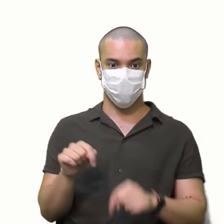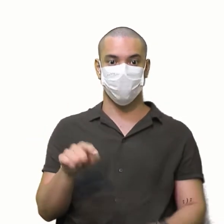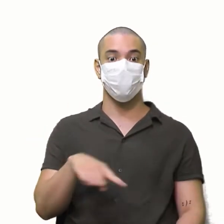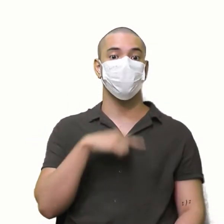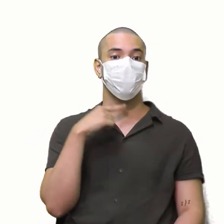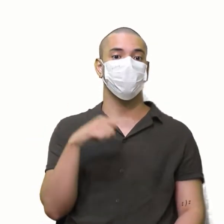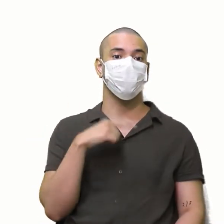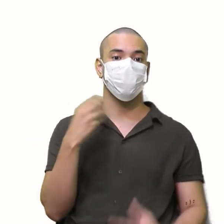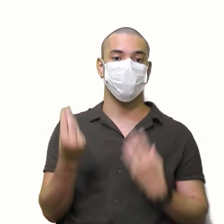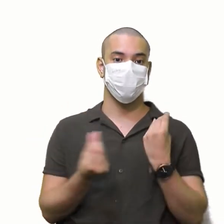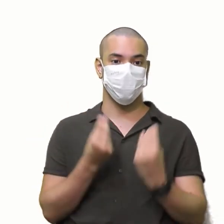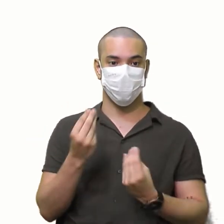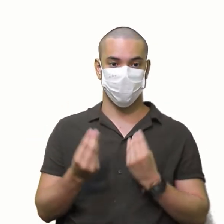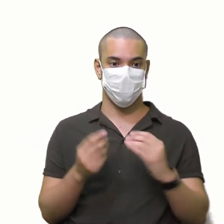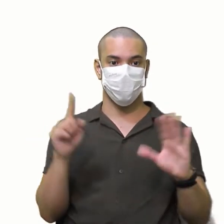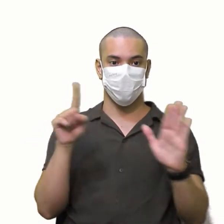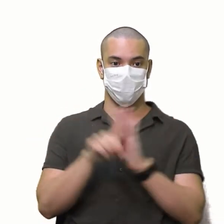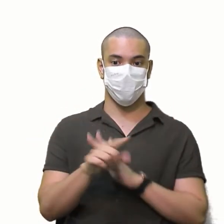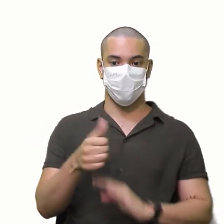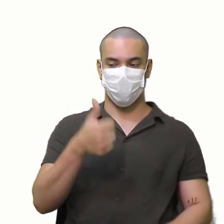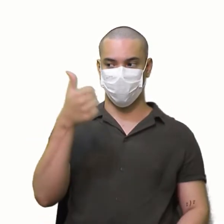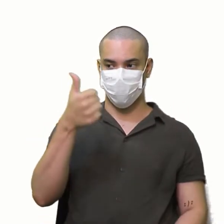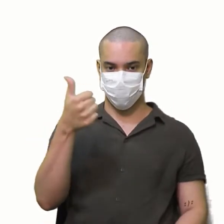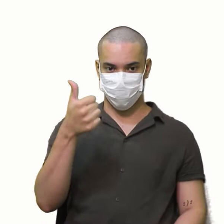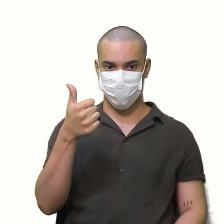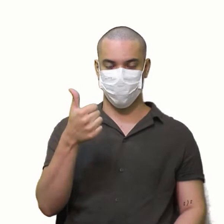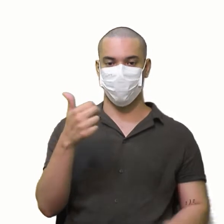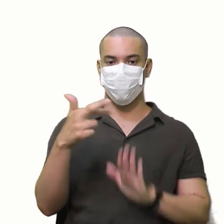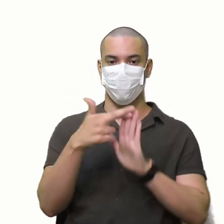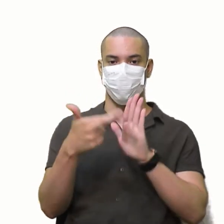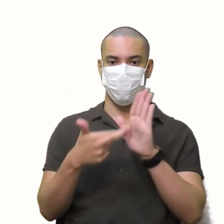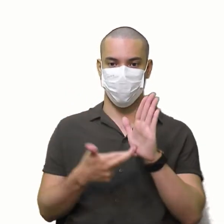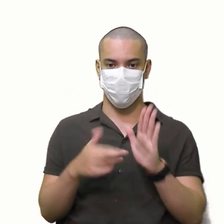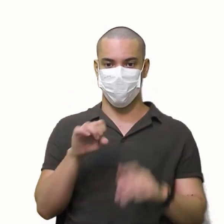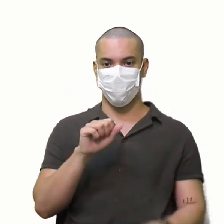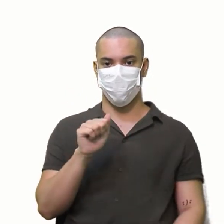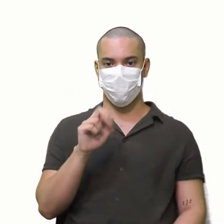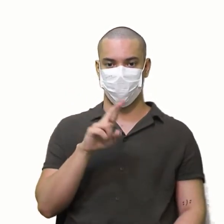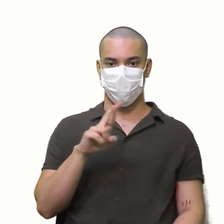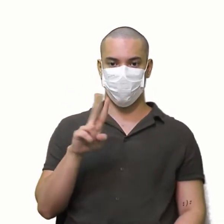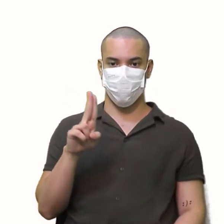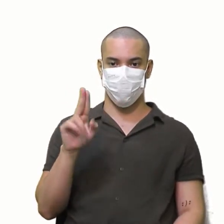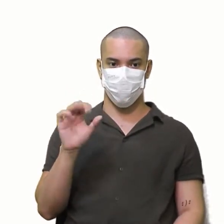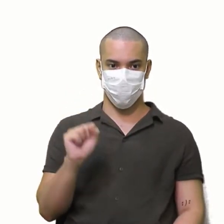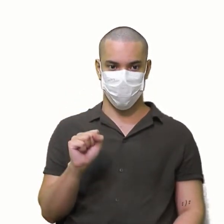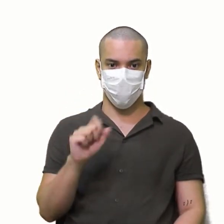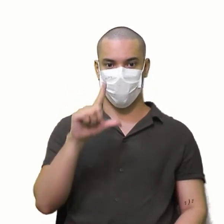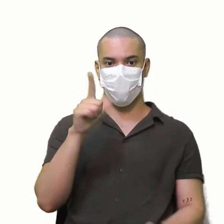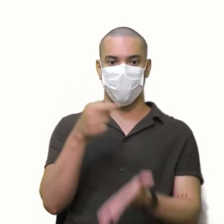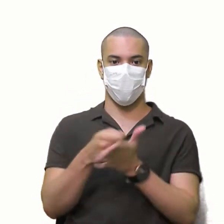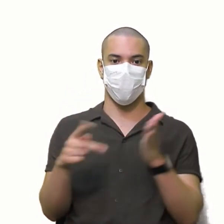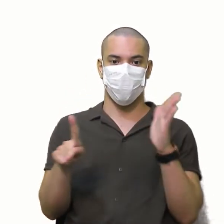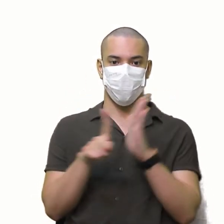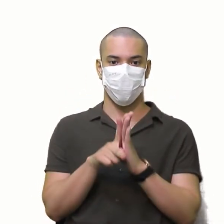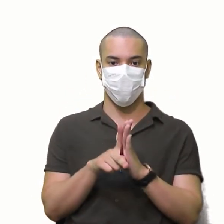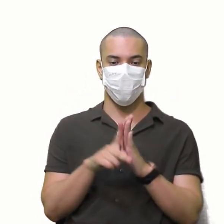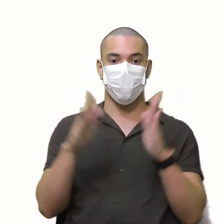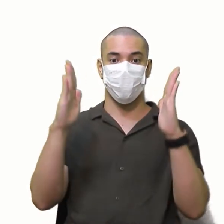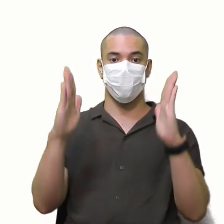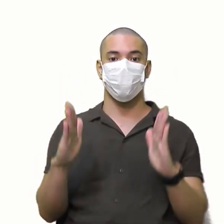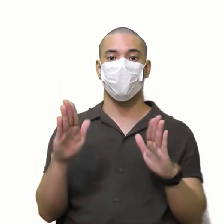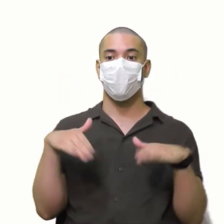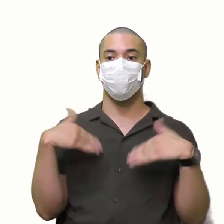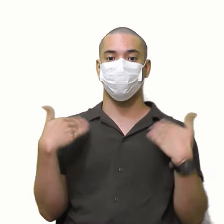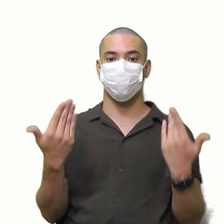as dúvidas Questão de número 1 Aplicando a regra de Sari O determinante da matriz abaixo